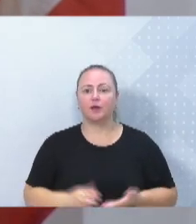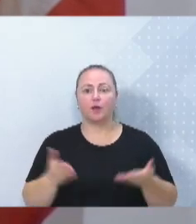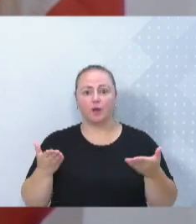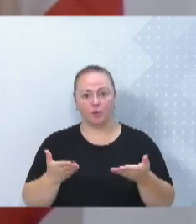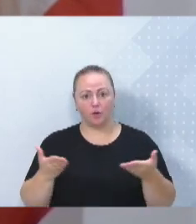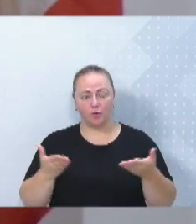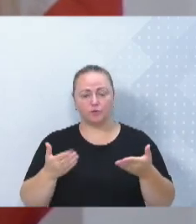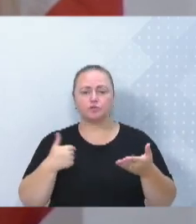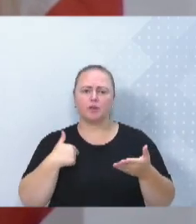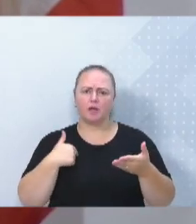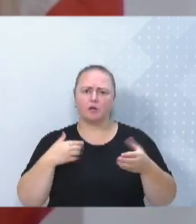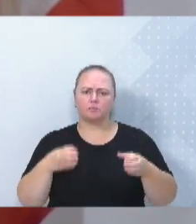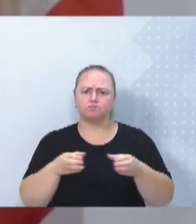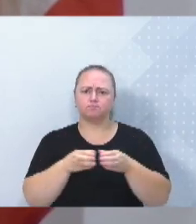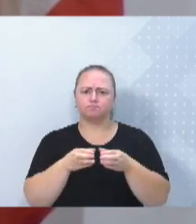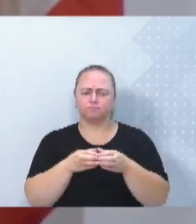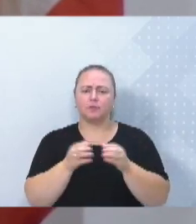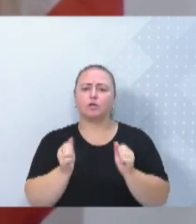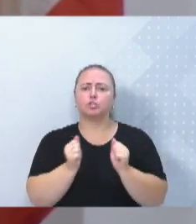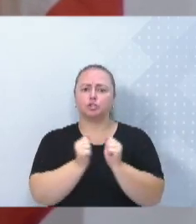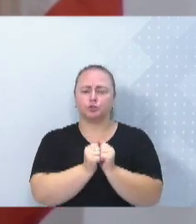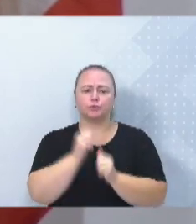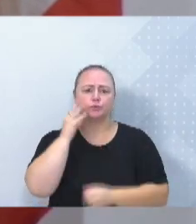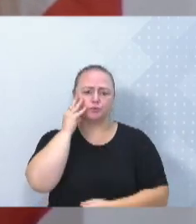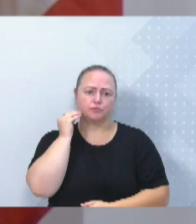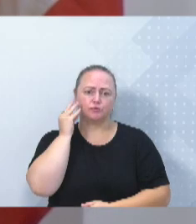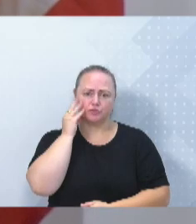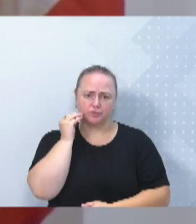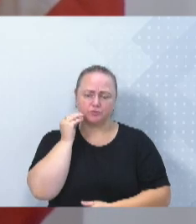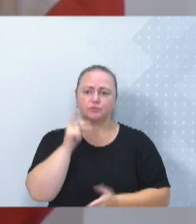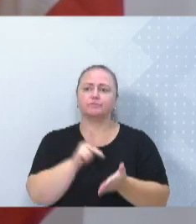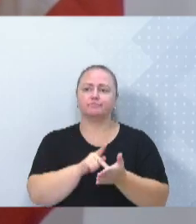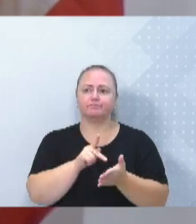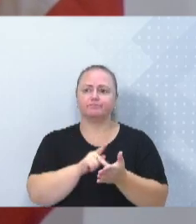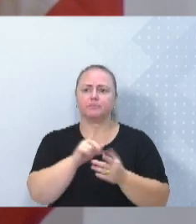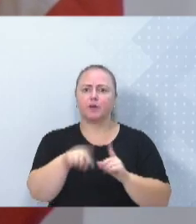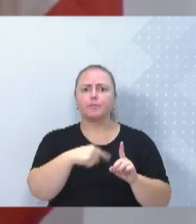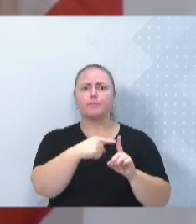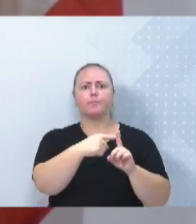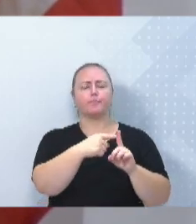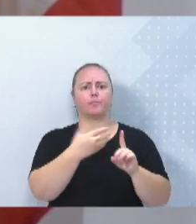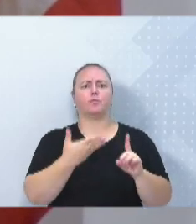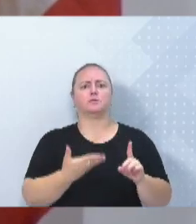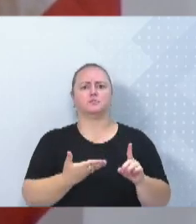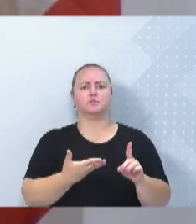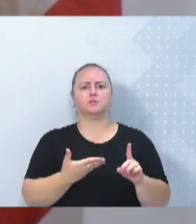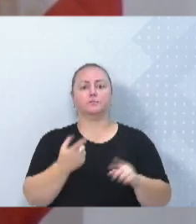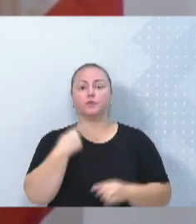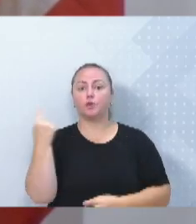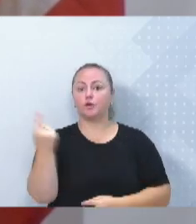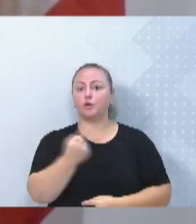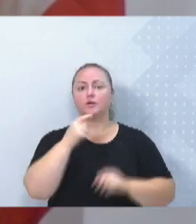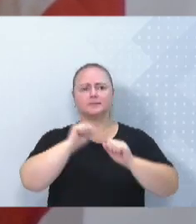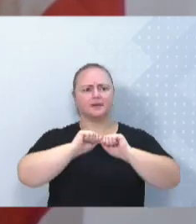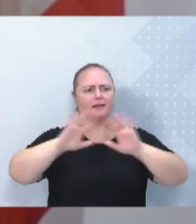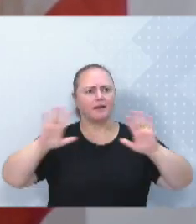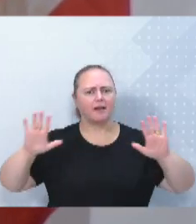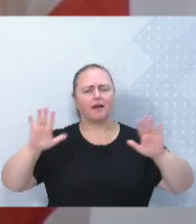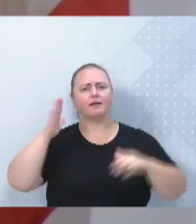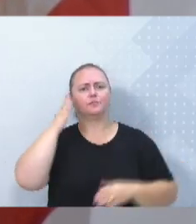fazer coro com o vereador Gilson. Eu acho tão positivo quando a gente tem o esclarecimento e